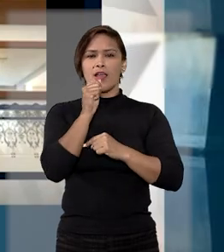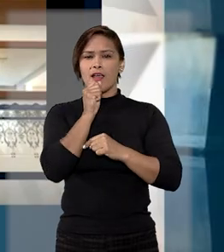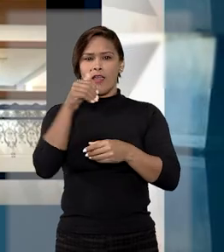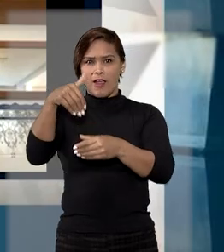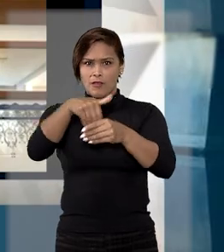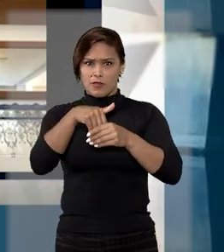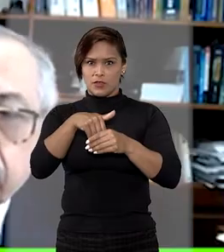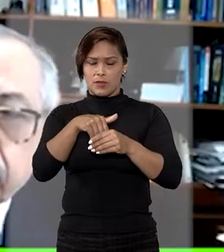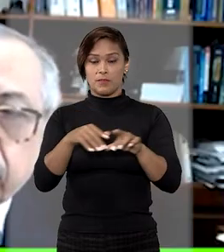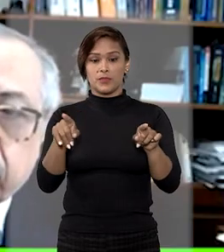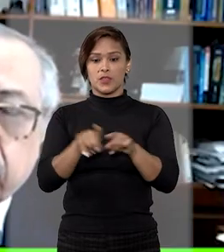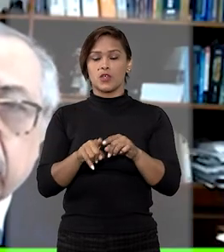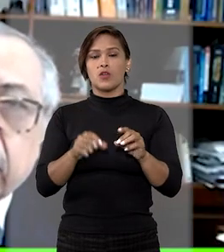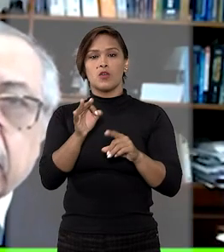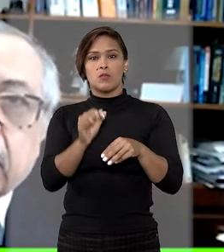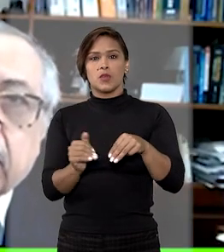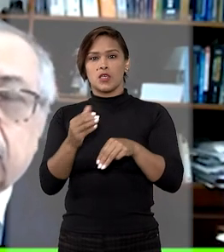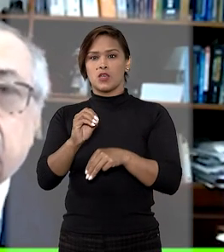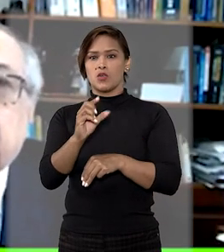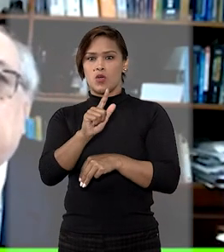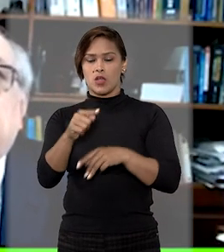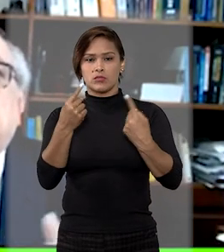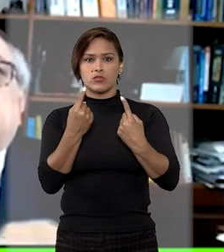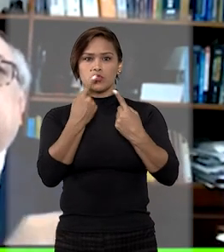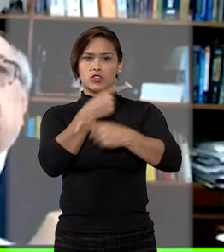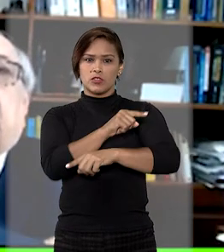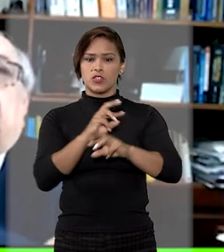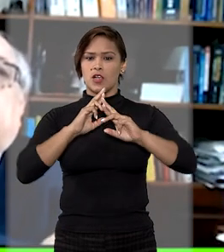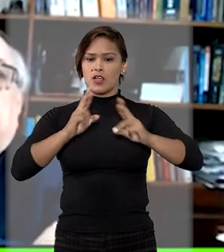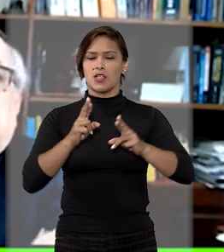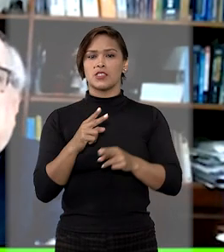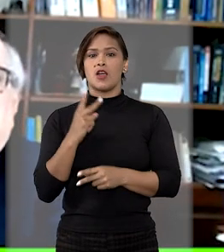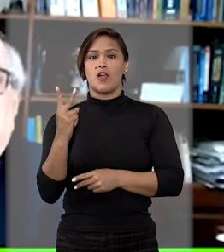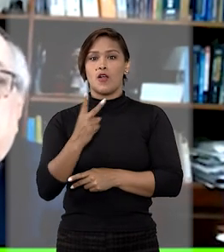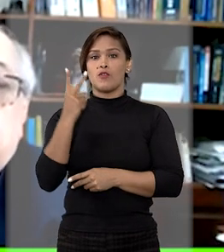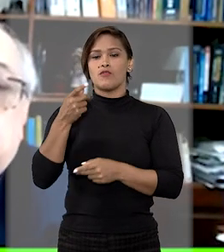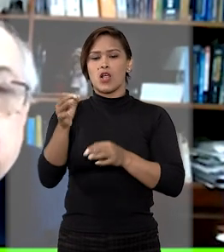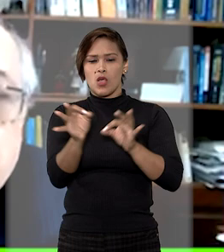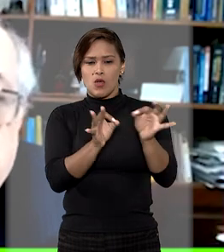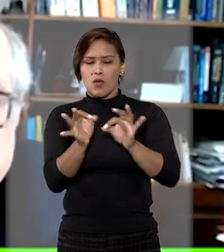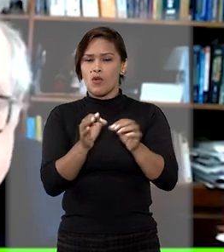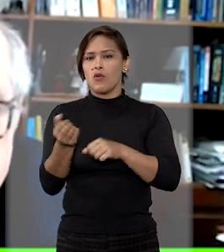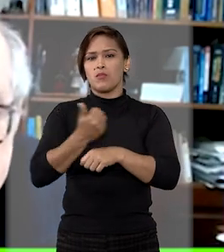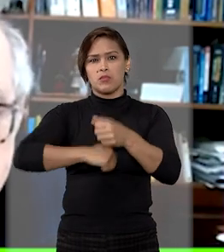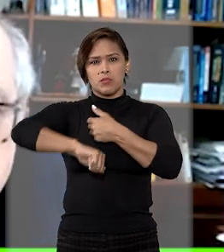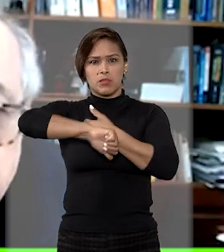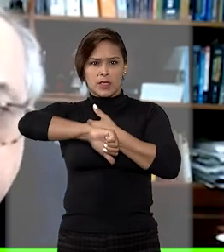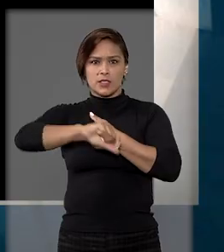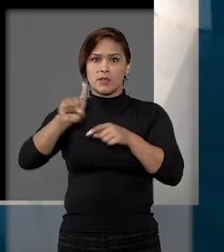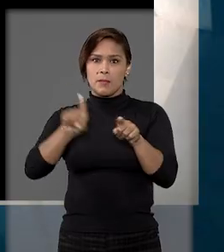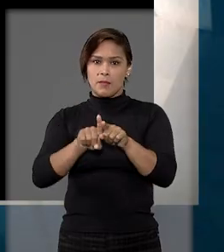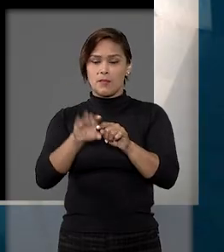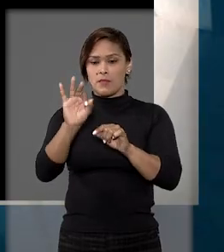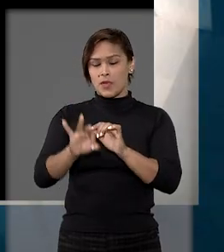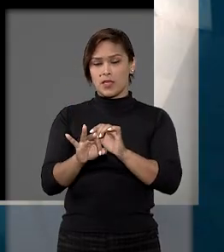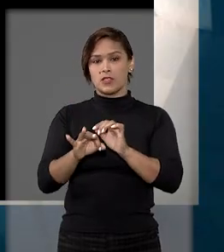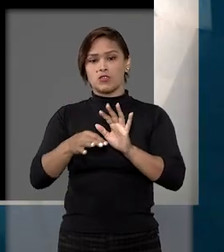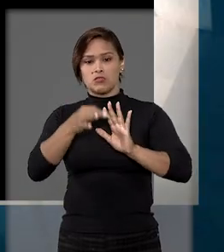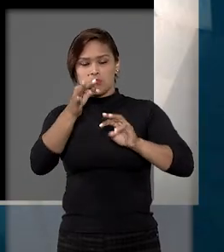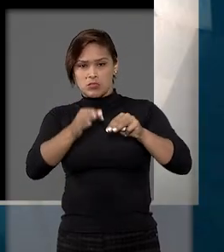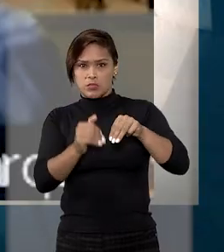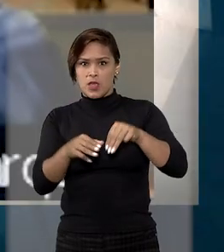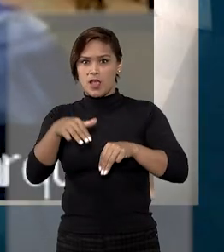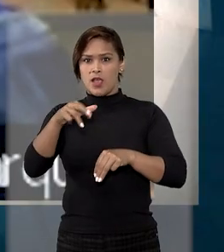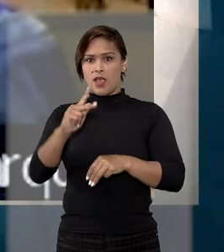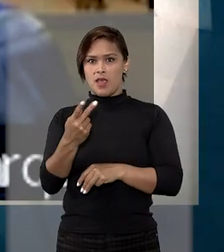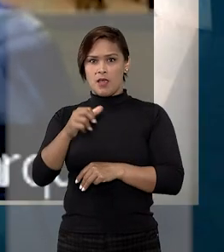que ainda não votou. O ministro Og Fernandes divergiu em relação ao valor arbitrado para os danos morais. Mas os ministros Herman